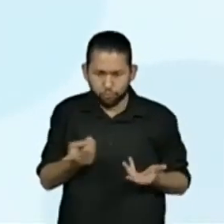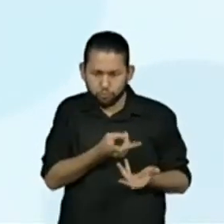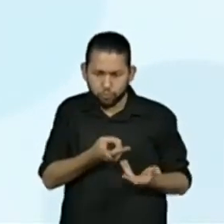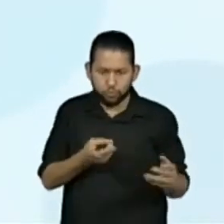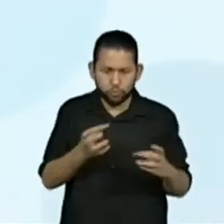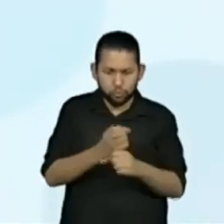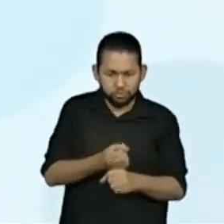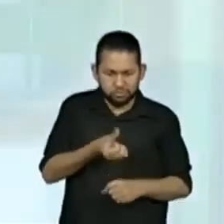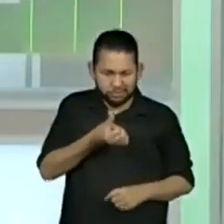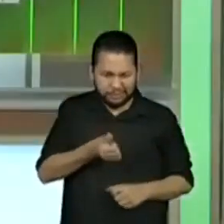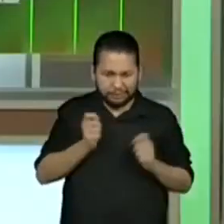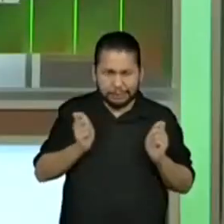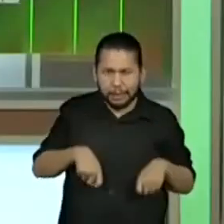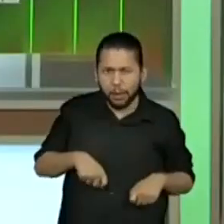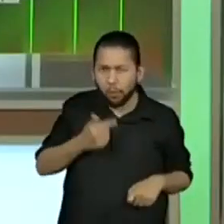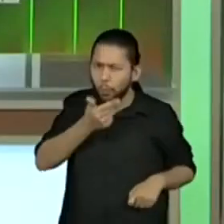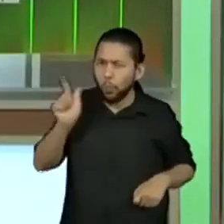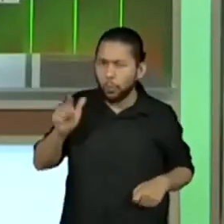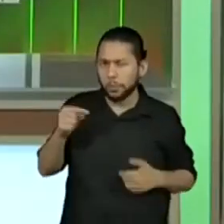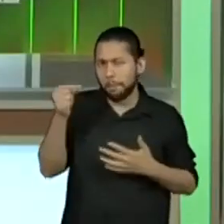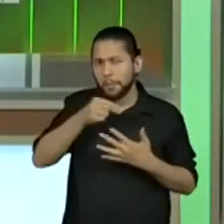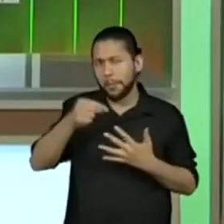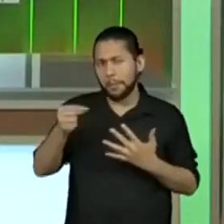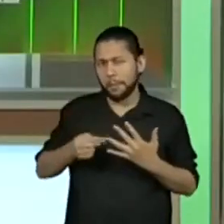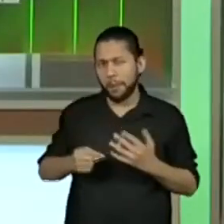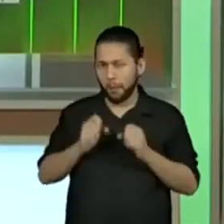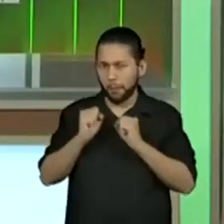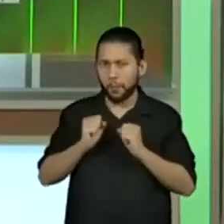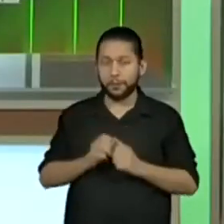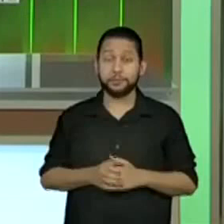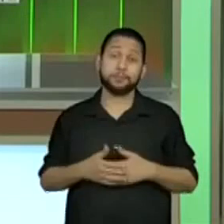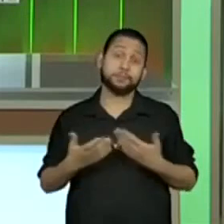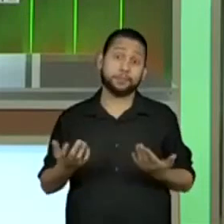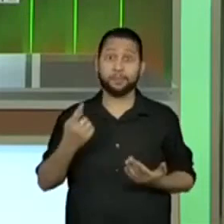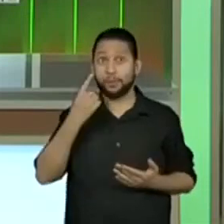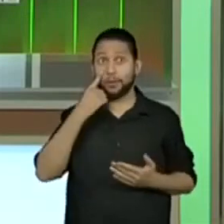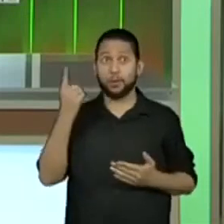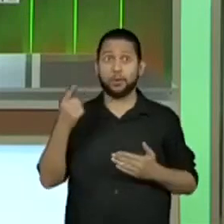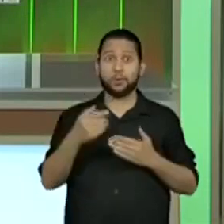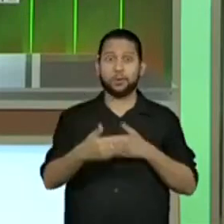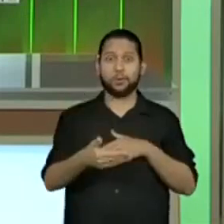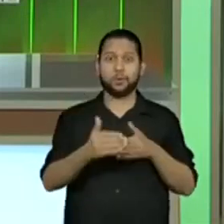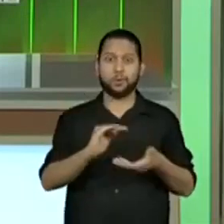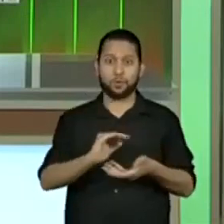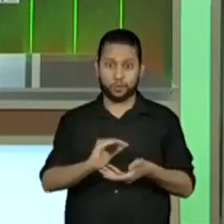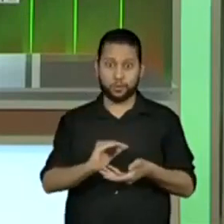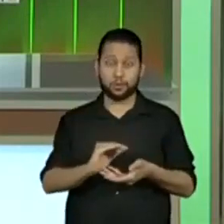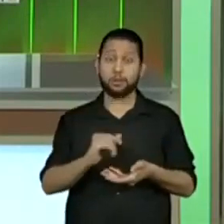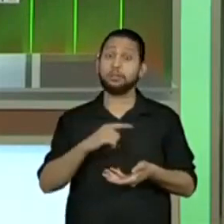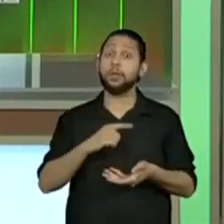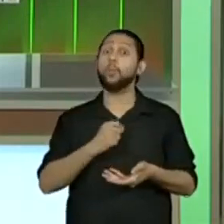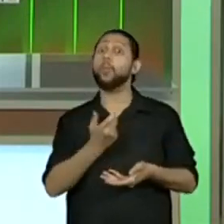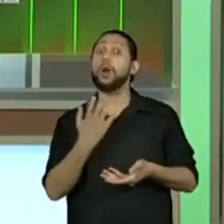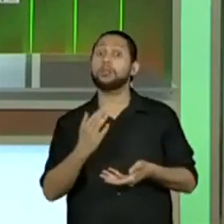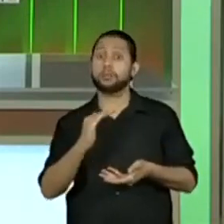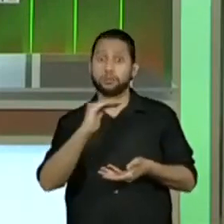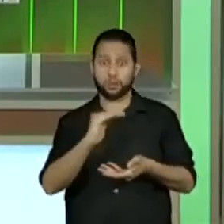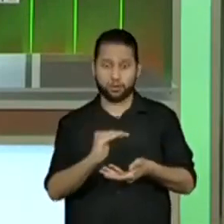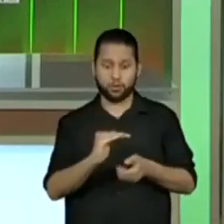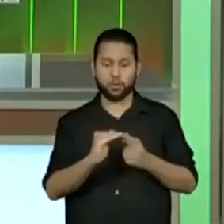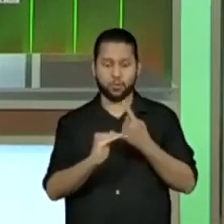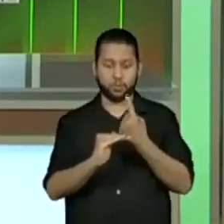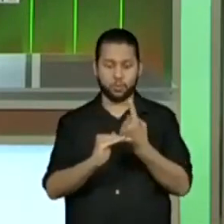Pensando no primeiro dado, nós utilizamos, e sabendo que um cubo, que um dado tem 6 faces, nós já pensamos em